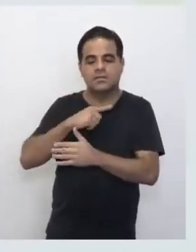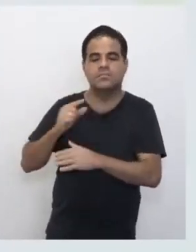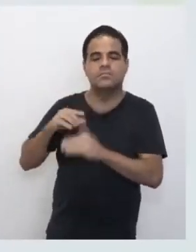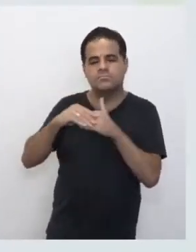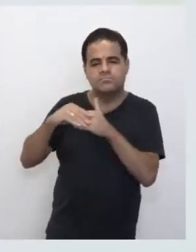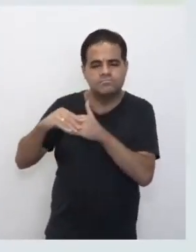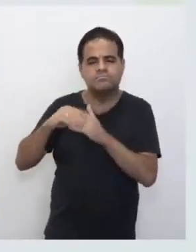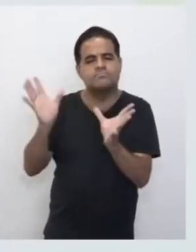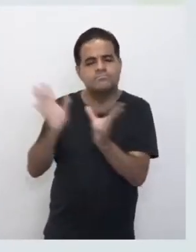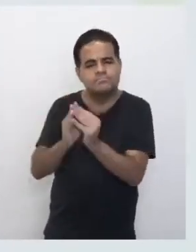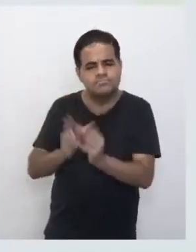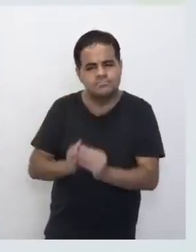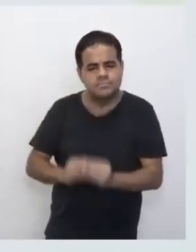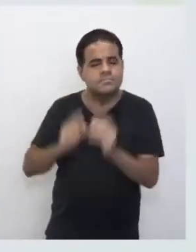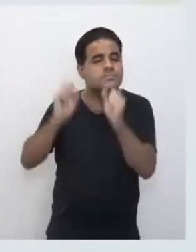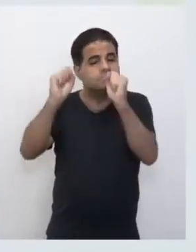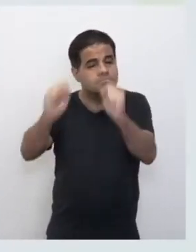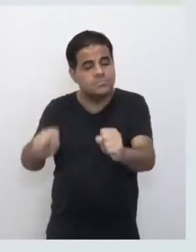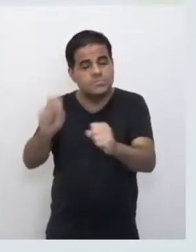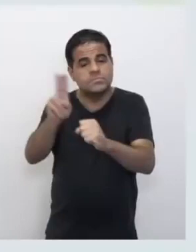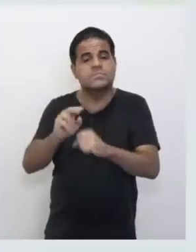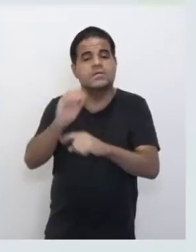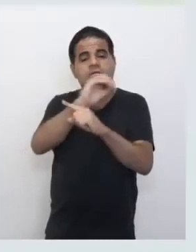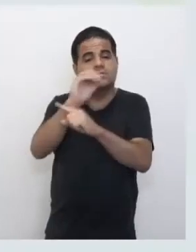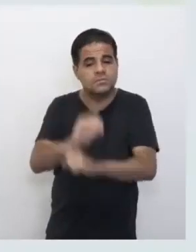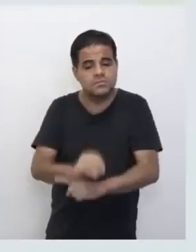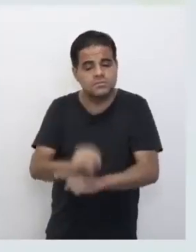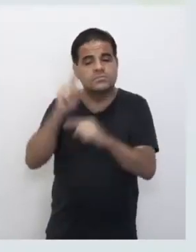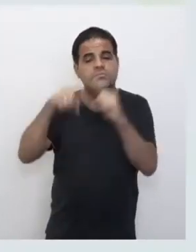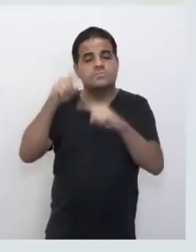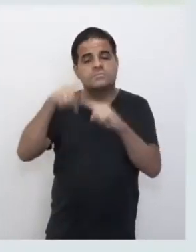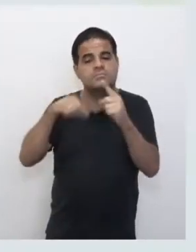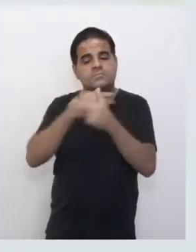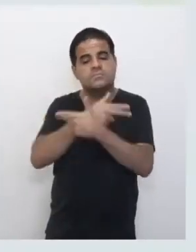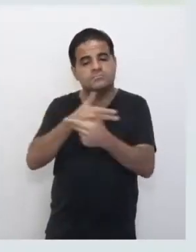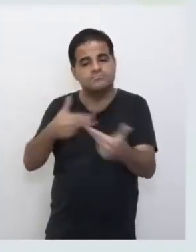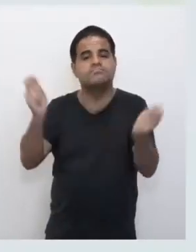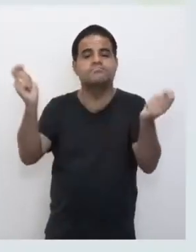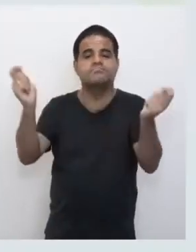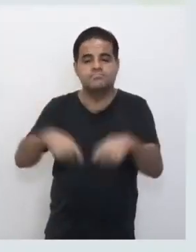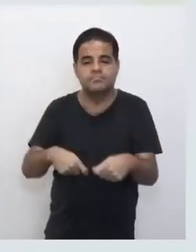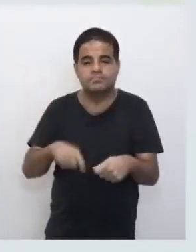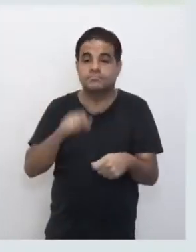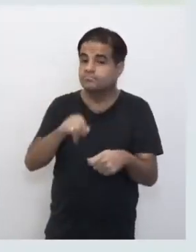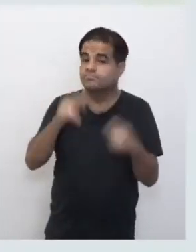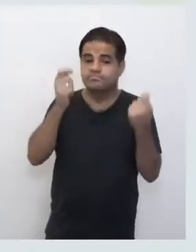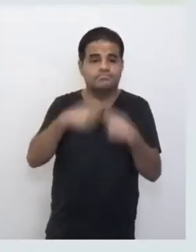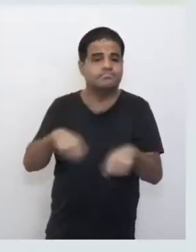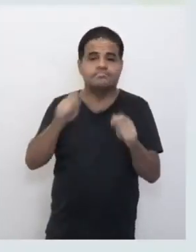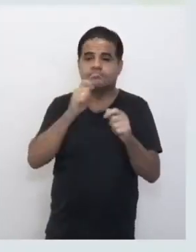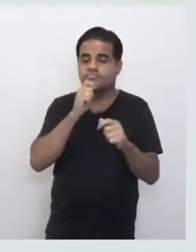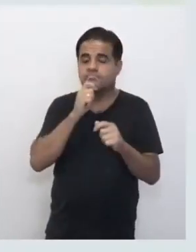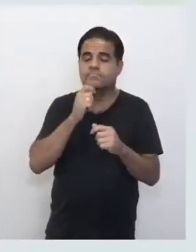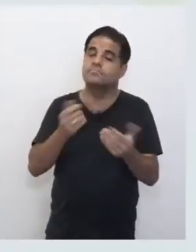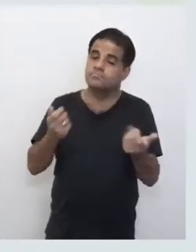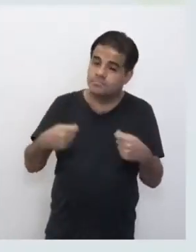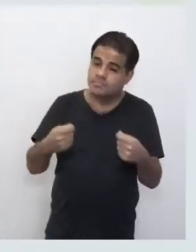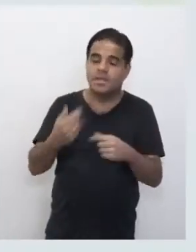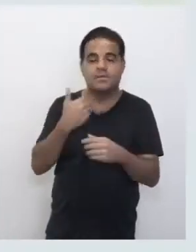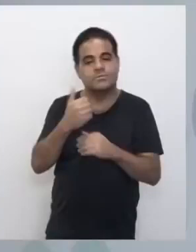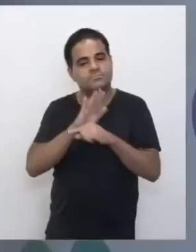guia bem simplificado de como você pode usar o centro de mídias e os recursos disponíveis. Sempre que precisar também, conte com a gente.